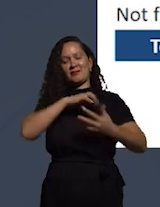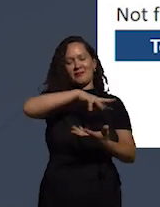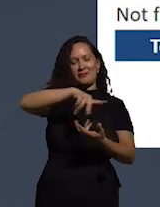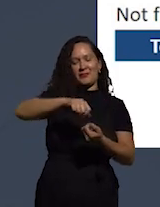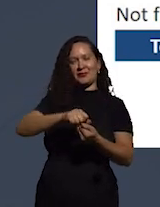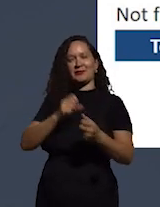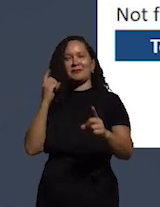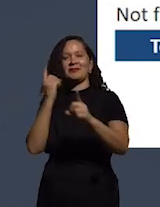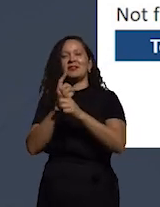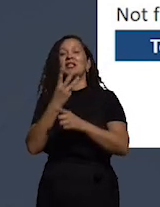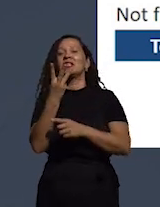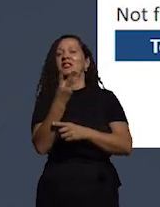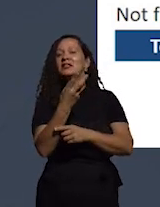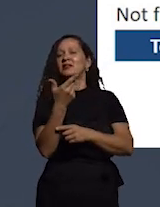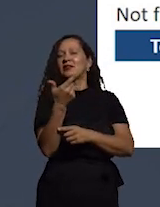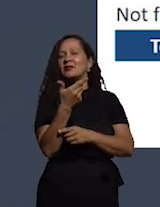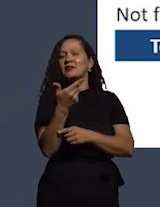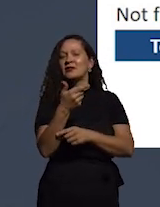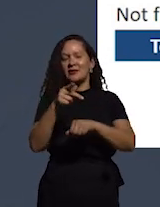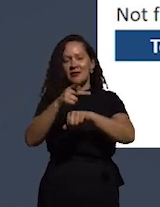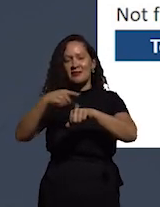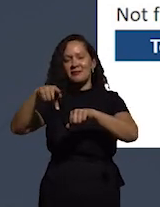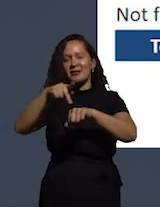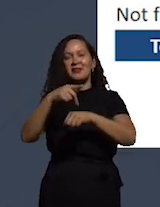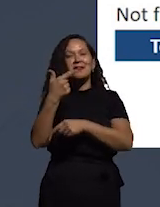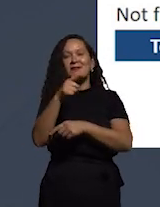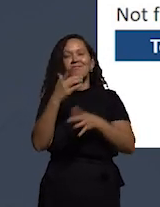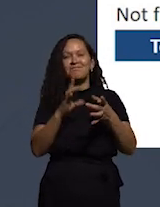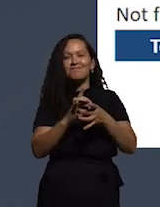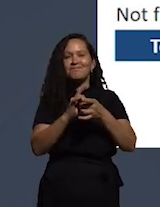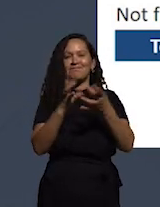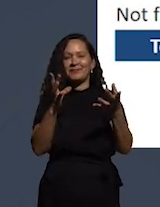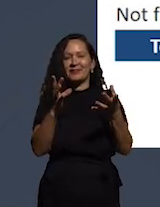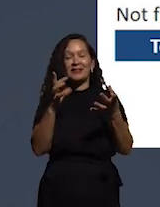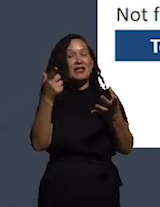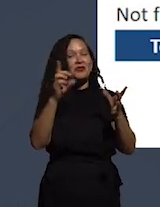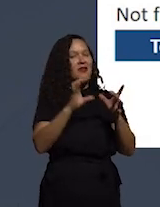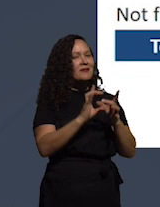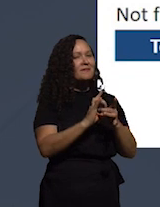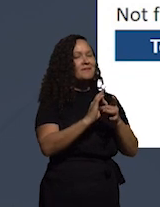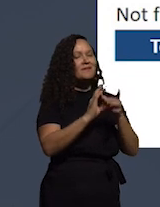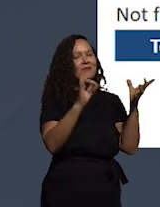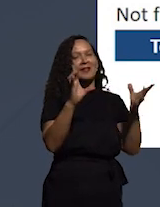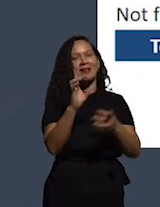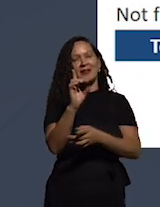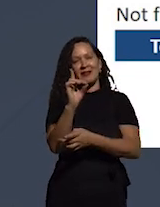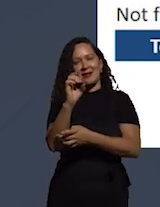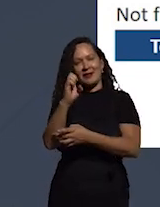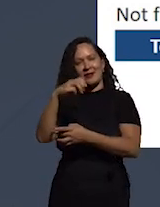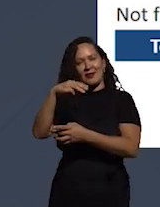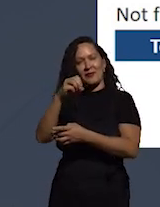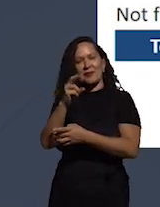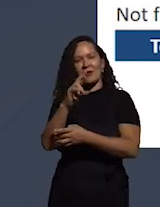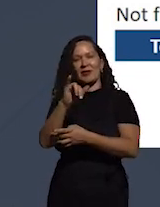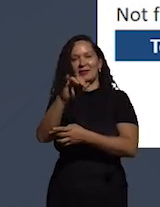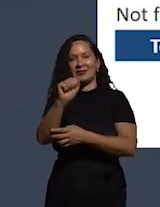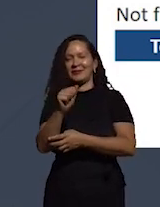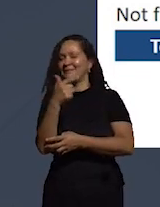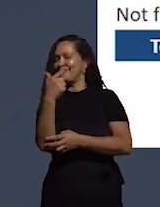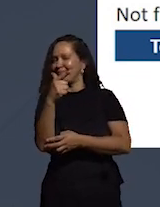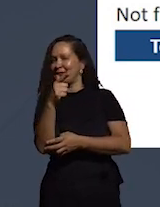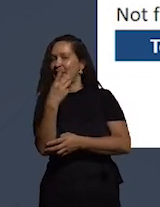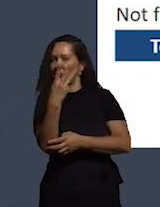32 países que não são livres que não são democracias livres e também vamos encontrar 31 deles que são